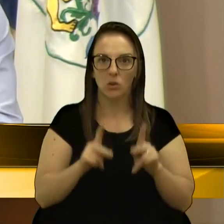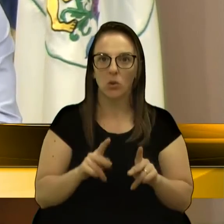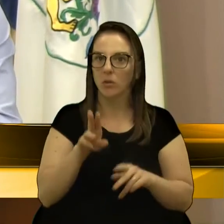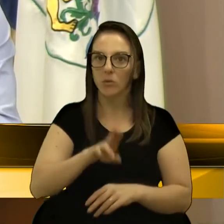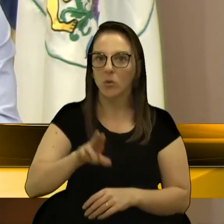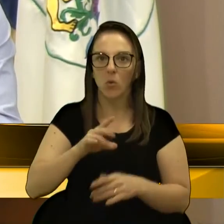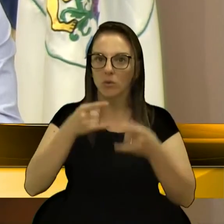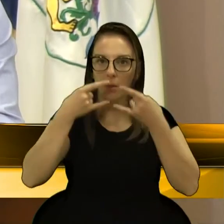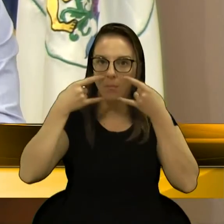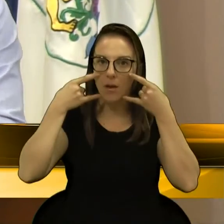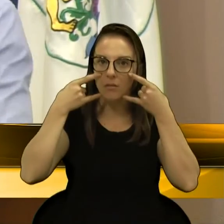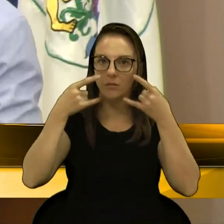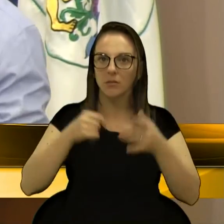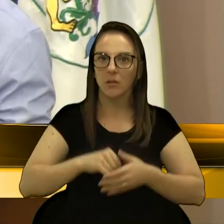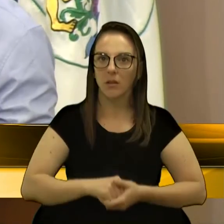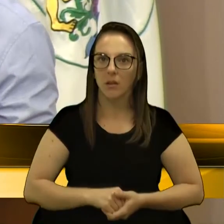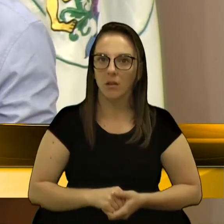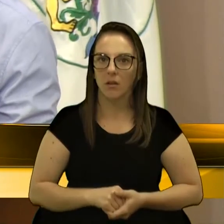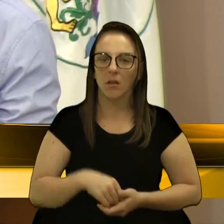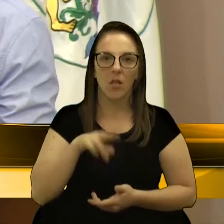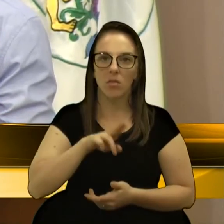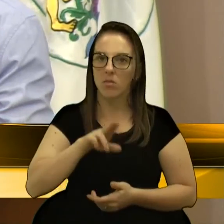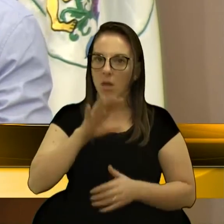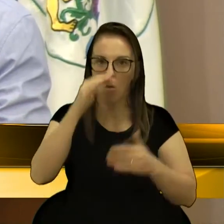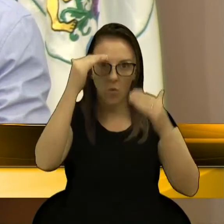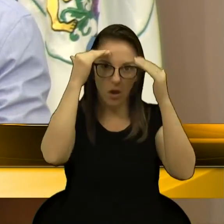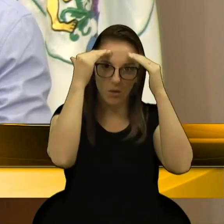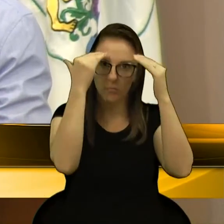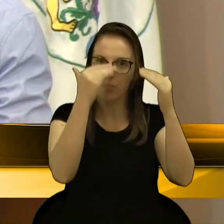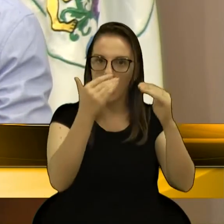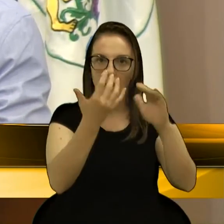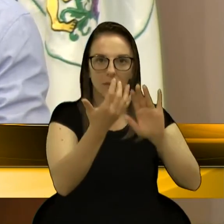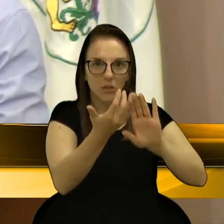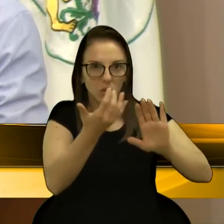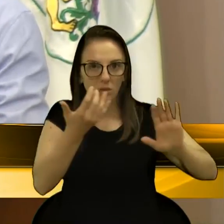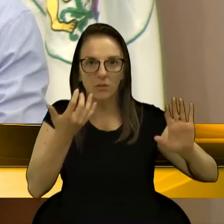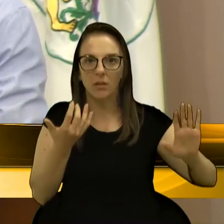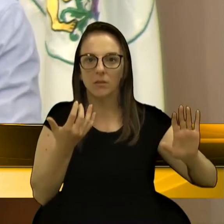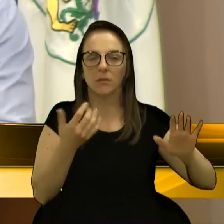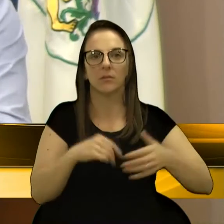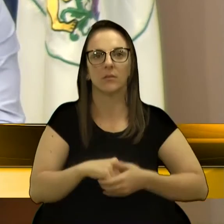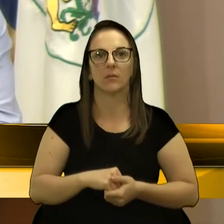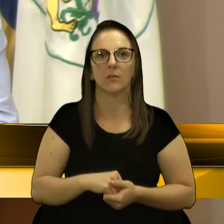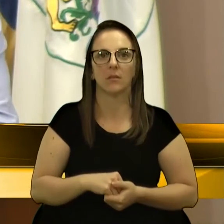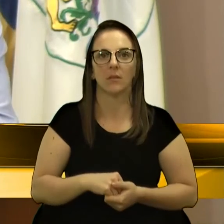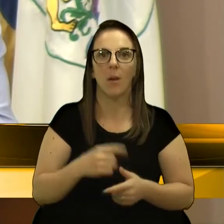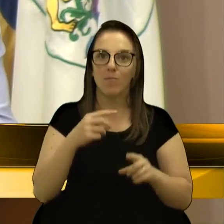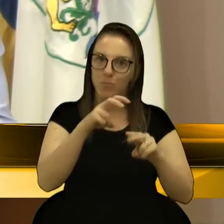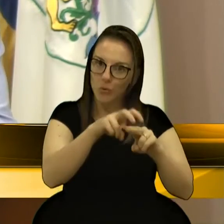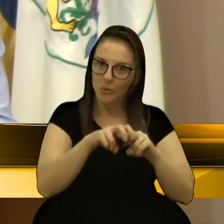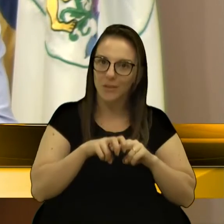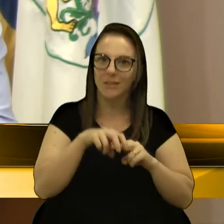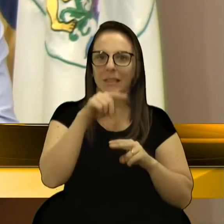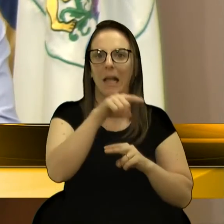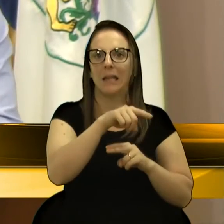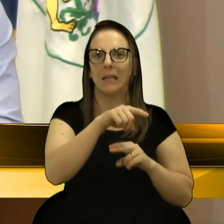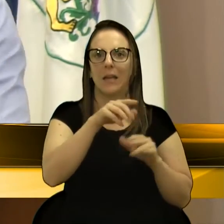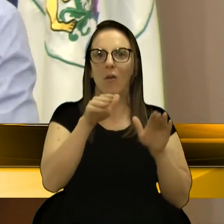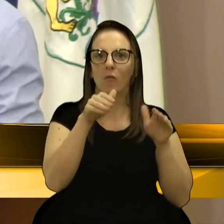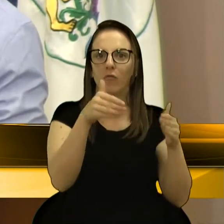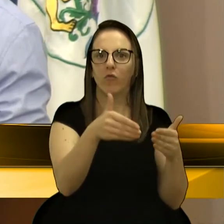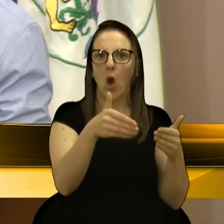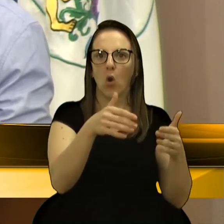usa máscara, não respeita o distanciamento. Por isso, ali é o lugar onde o foco é maior,